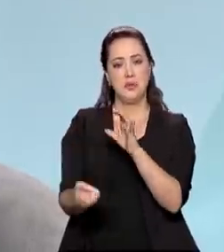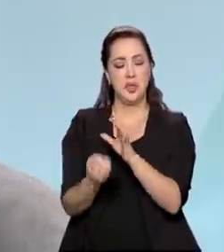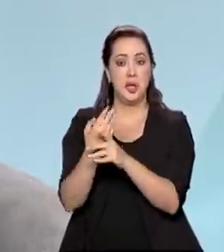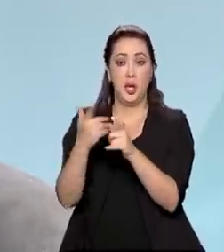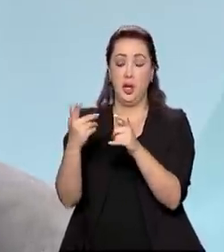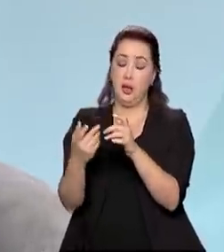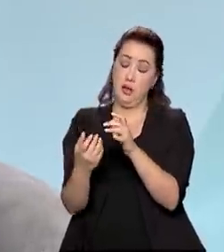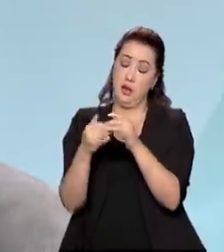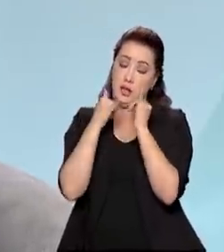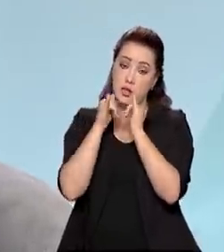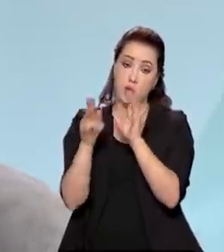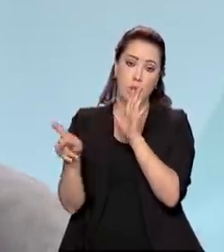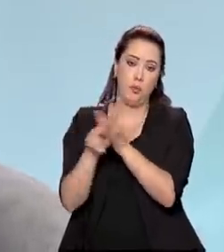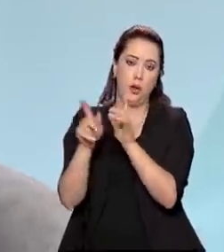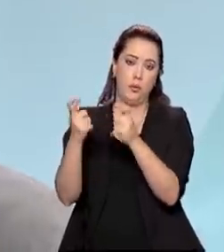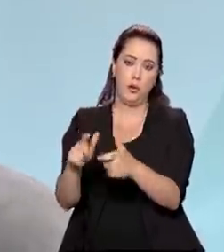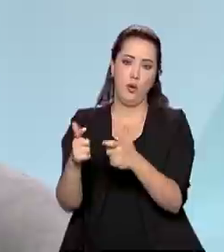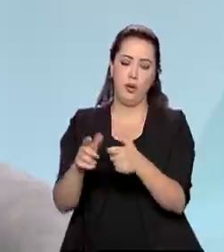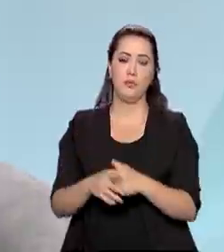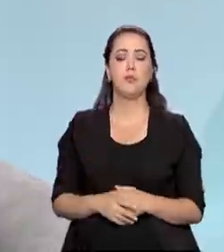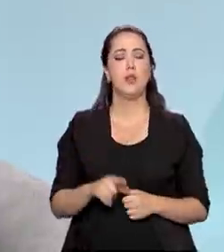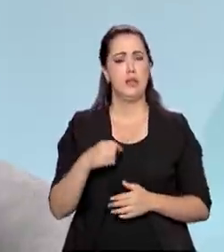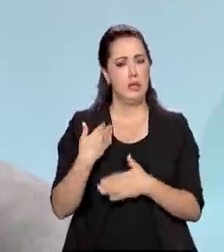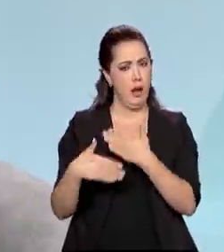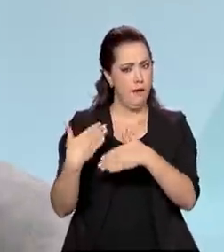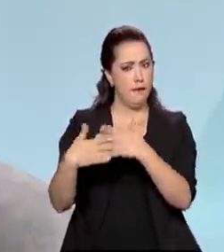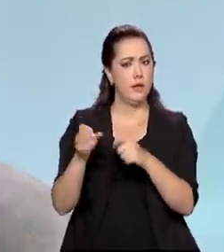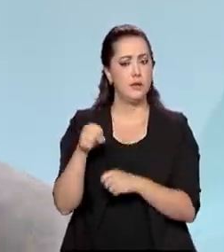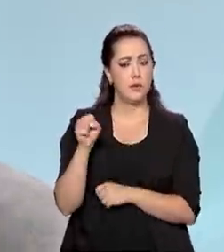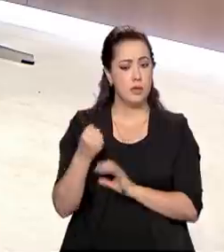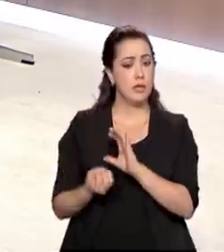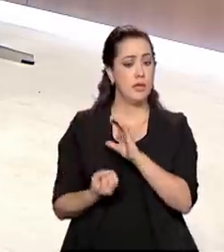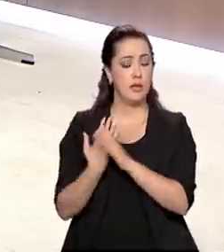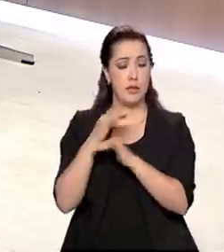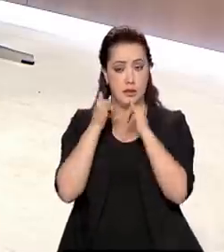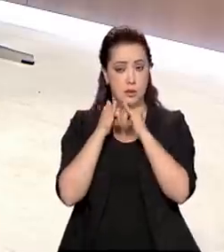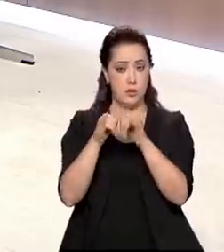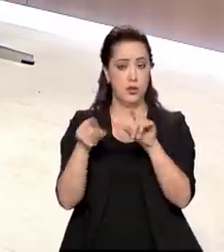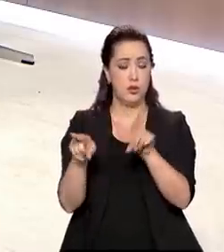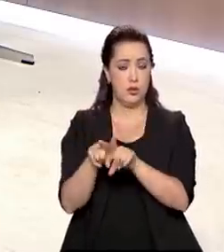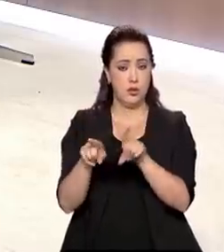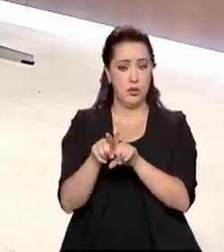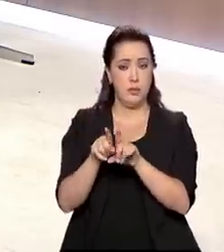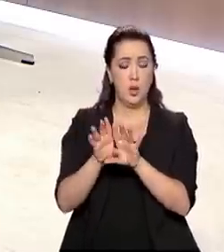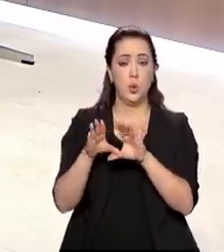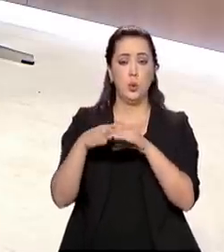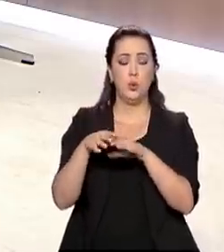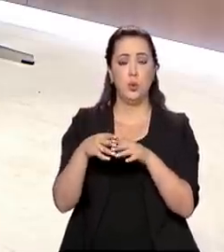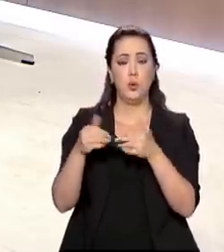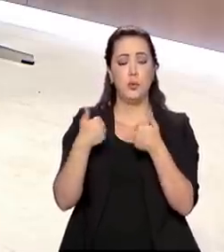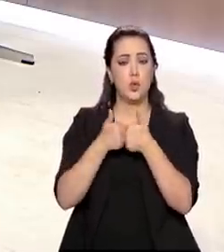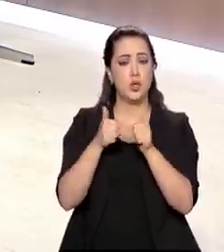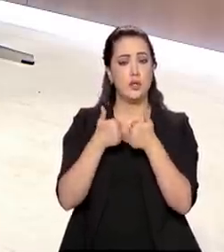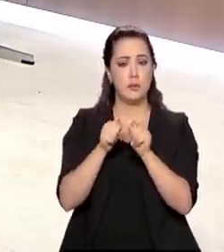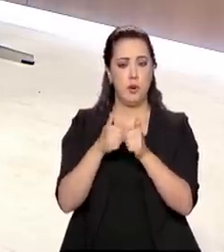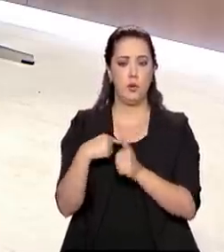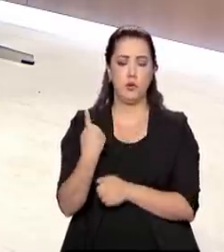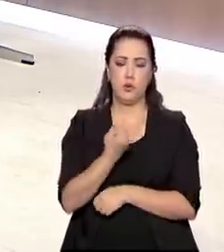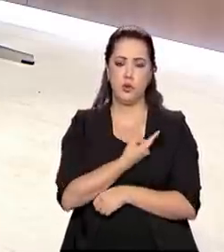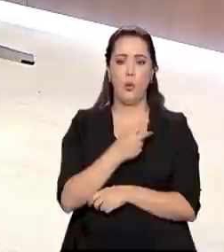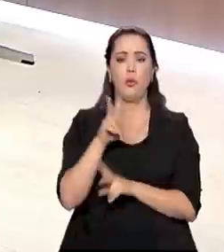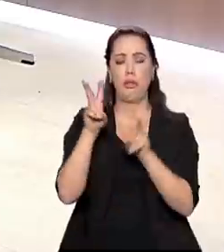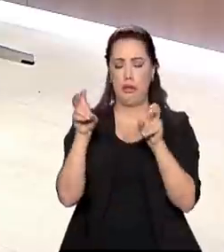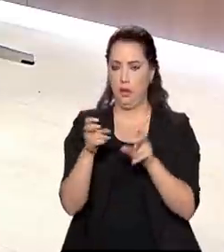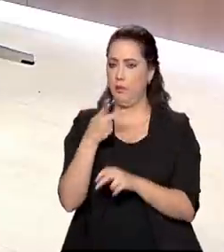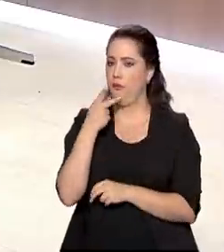nessa área de biocombustíveis no Brasil, não só na geração de energia elétrica, mas também no setor transporte. E aí, gostaria de fazer um